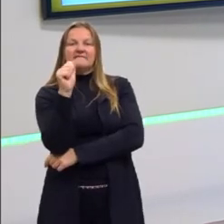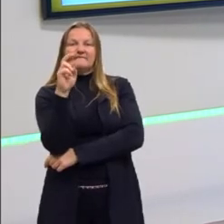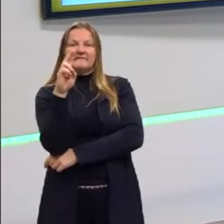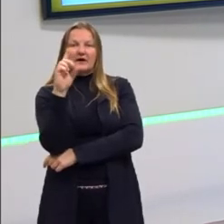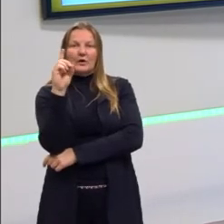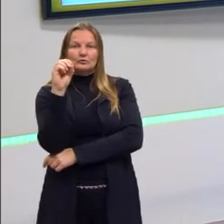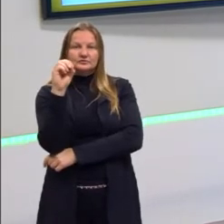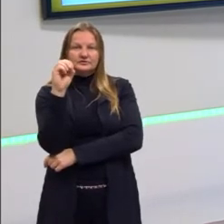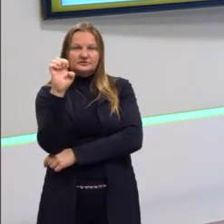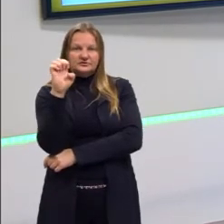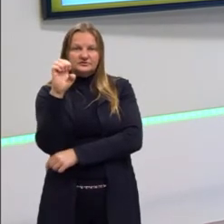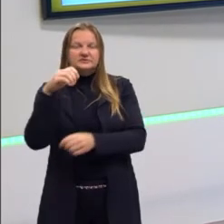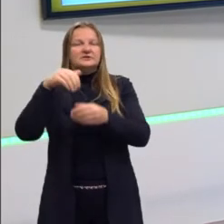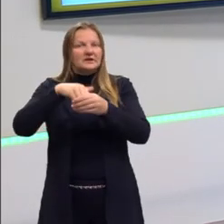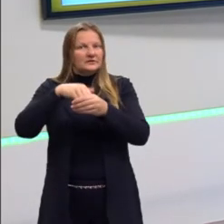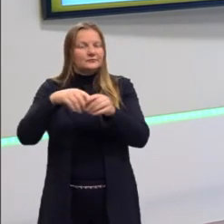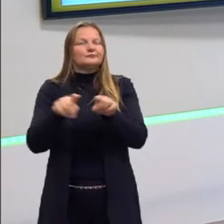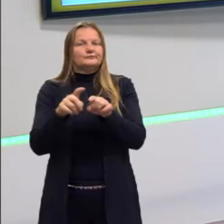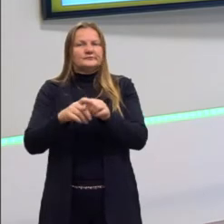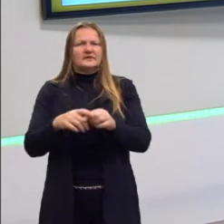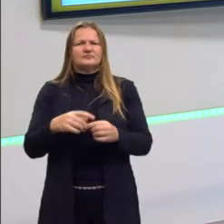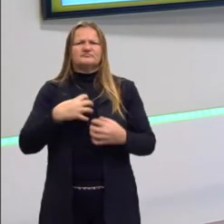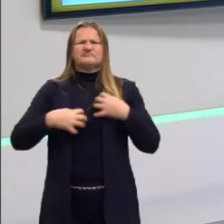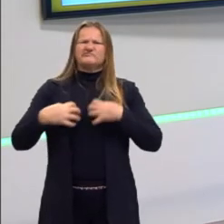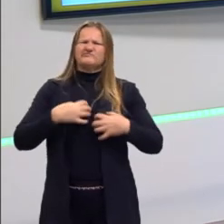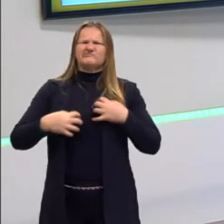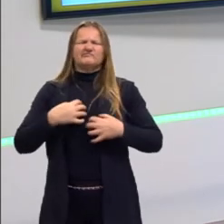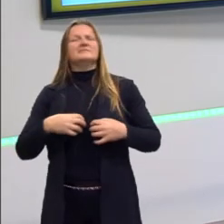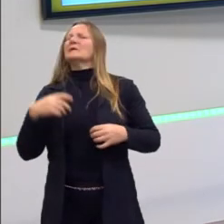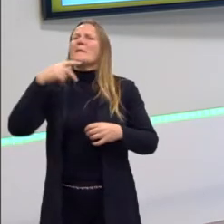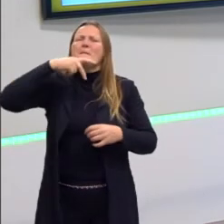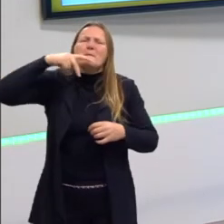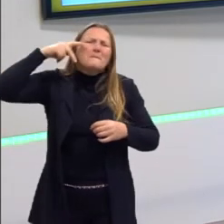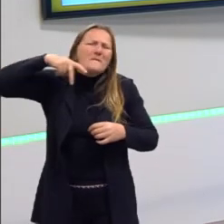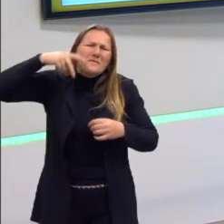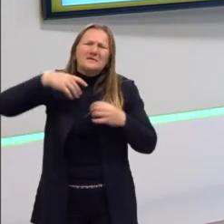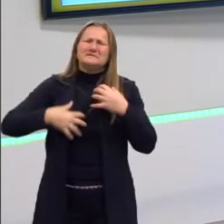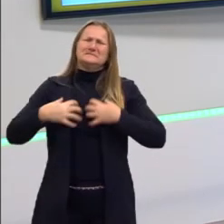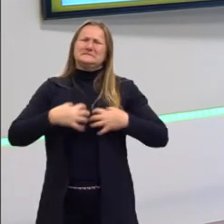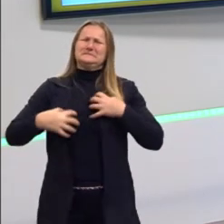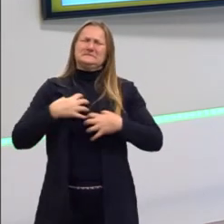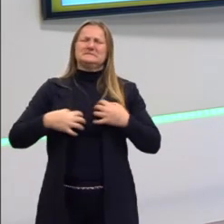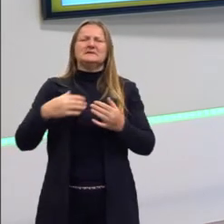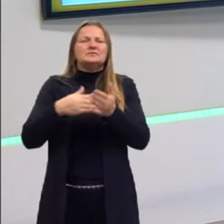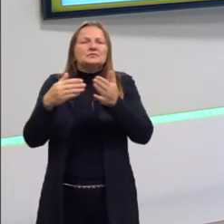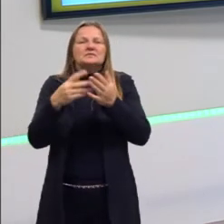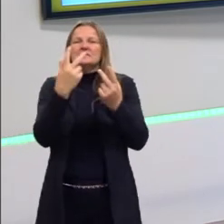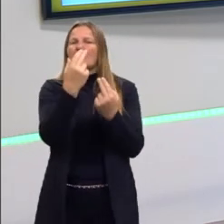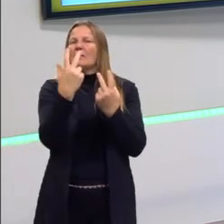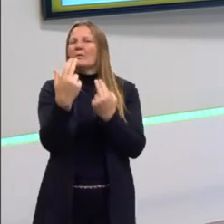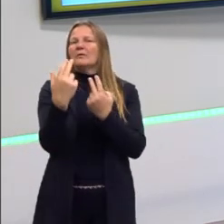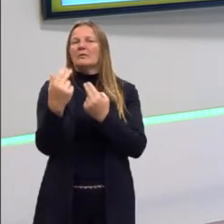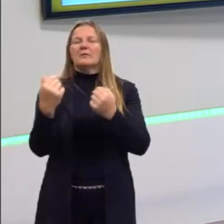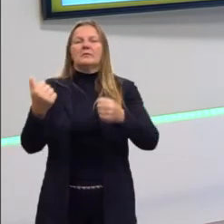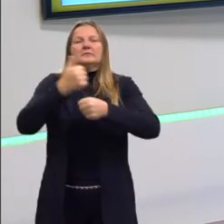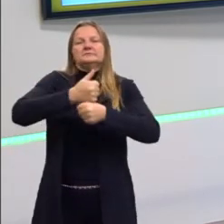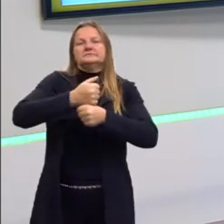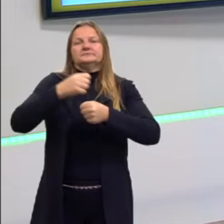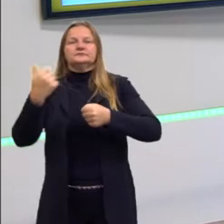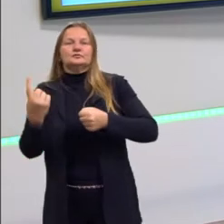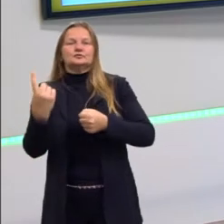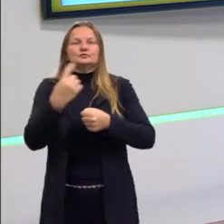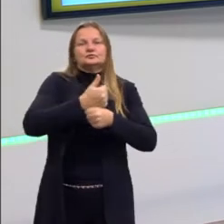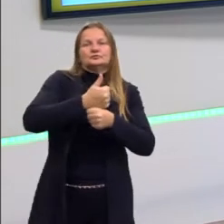Mas tinha esse clima de descontentamento com essa política, com essas fraudes e com esses mesmos políticos se alternando no poder.